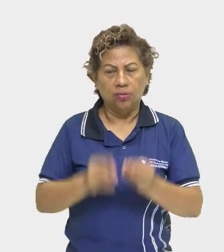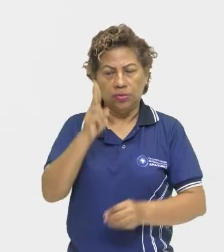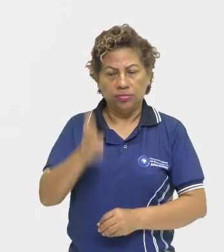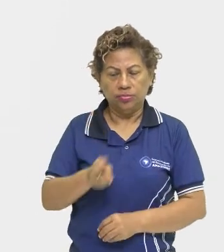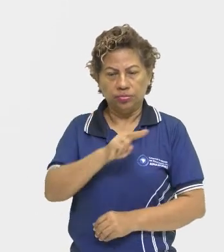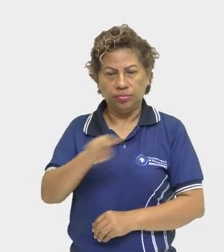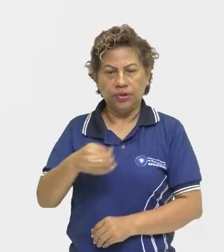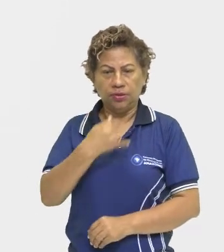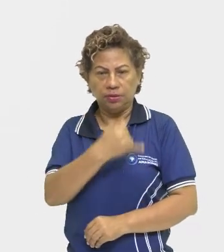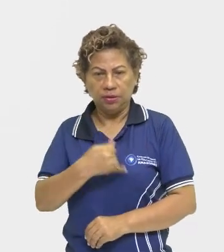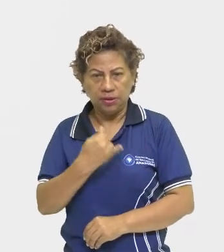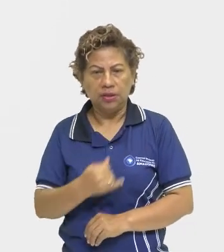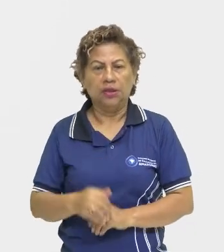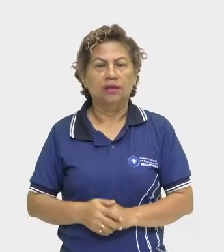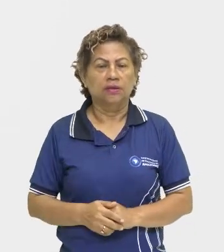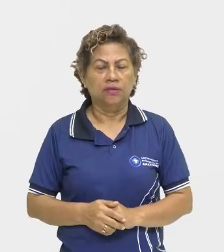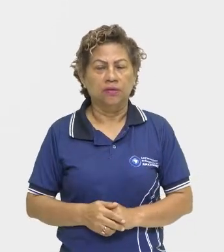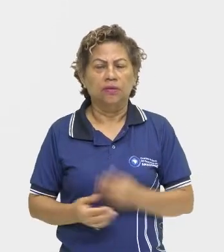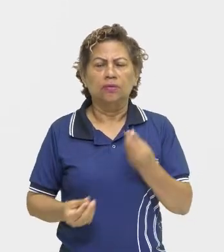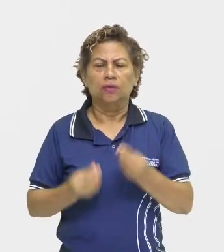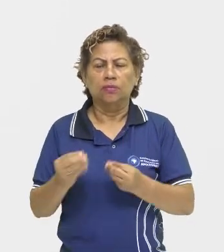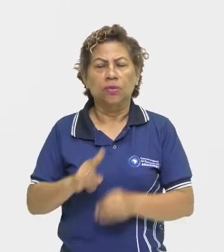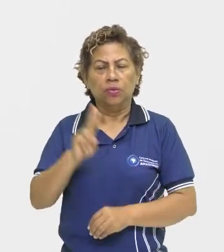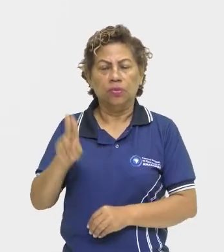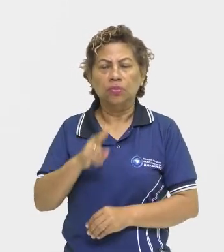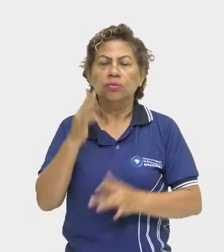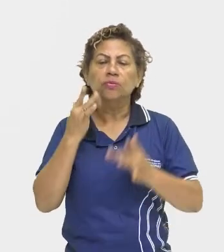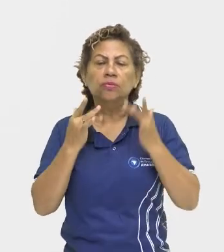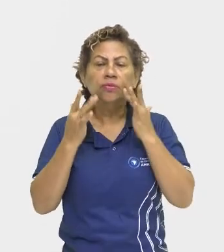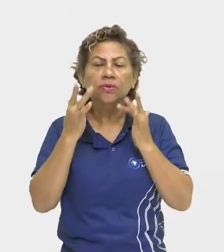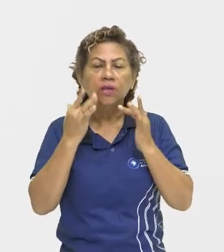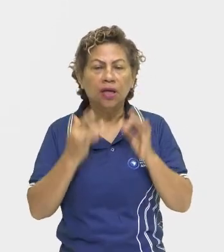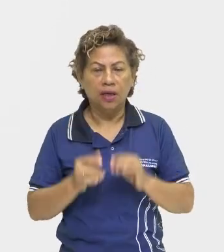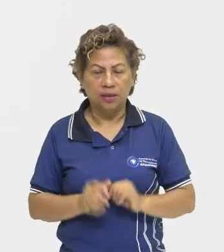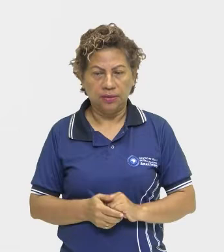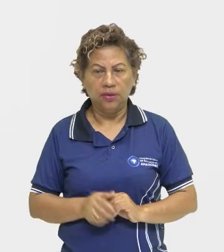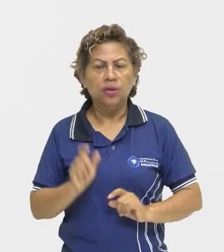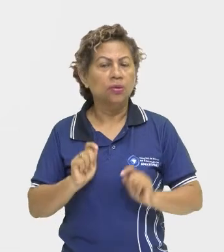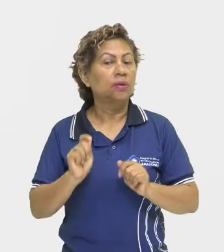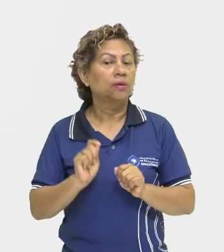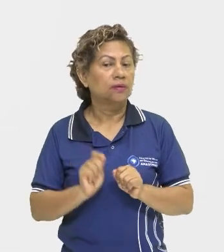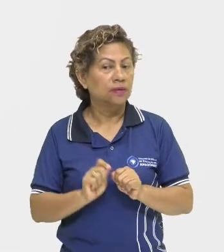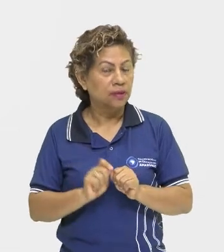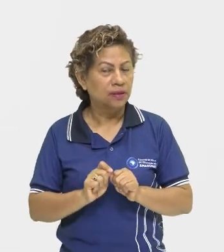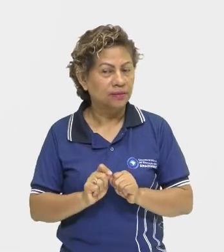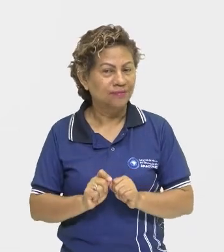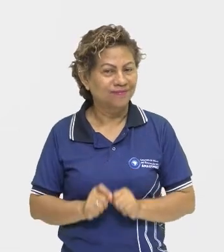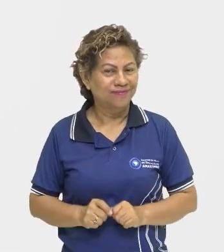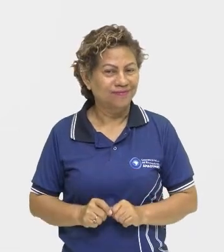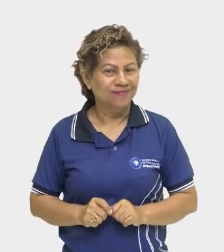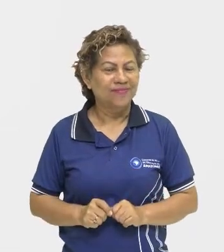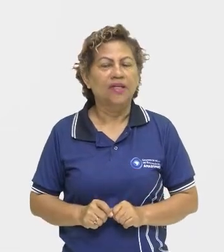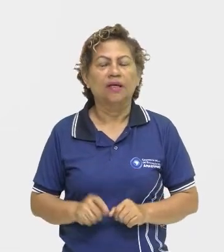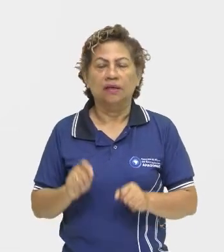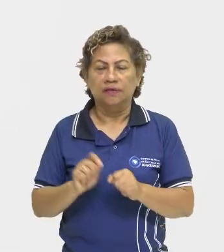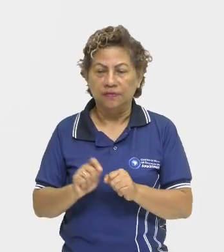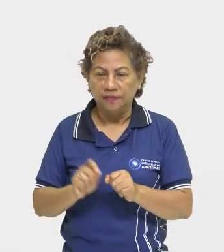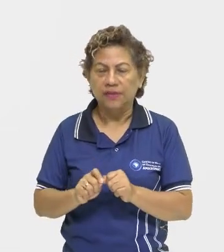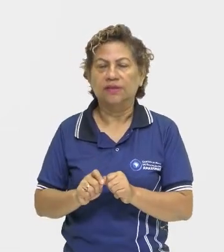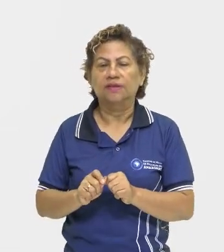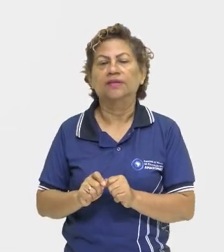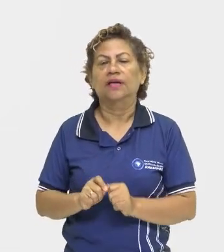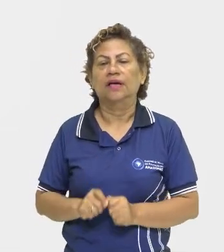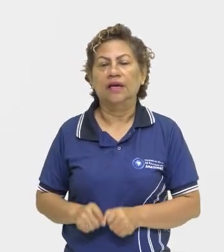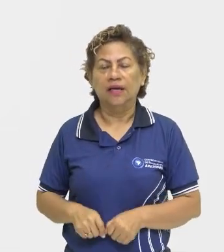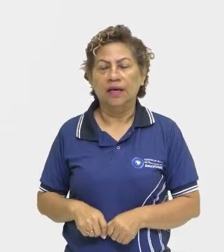objetivo de utilizar o teatro, né, com os indígenas, eles, exatamente, aprenderam a língua tupi,